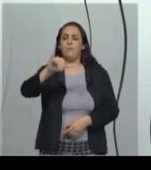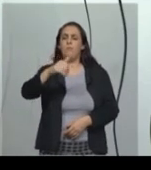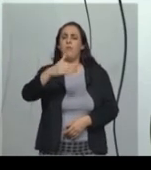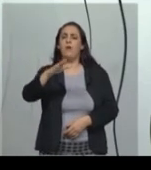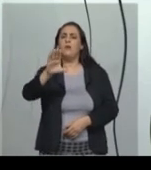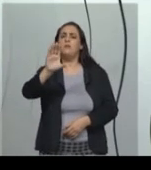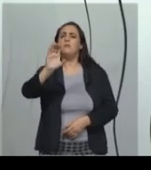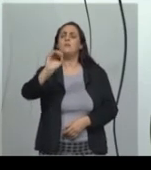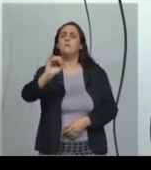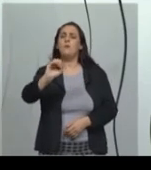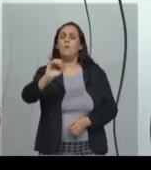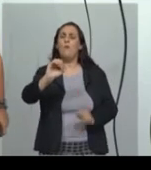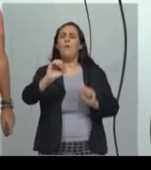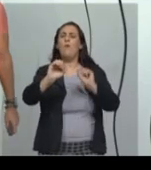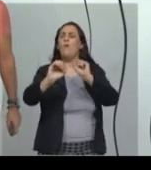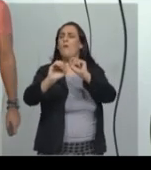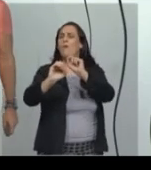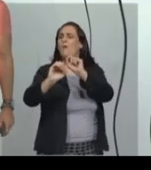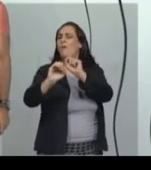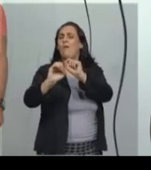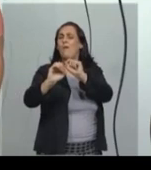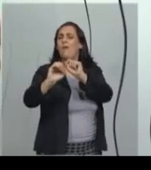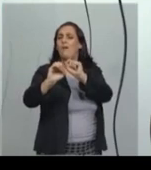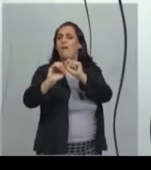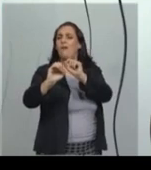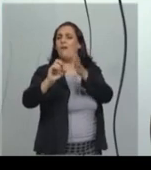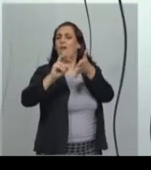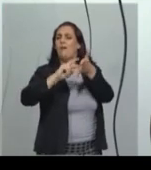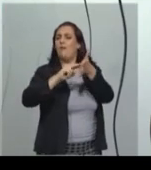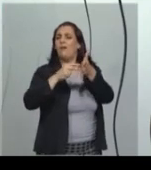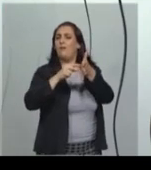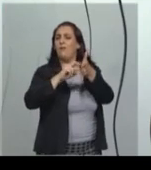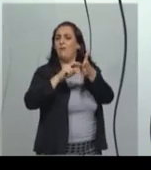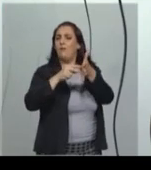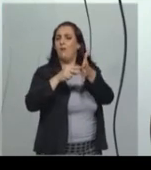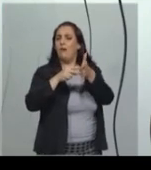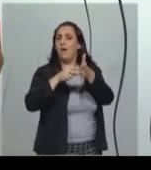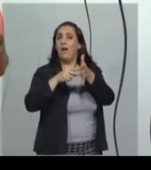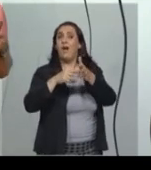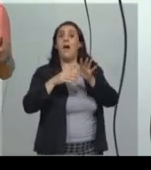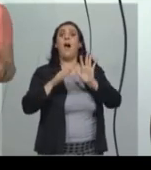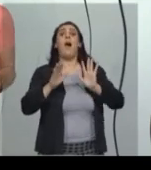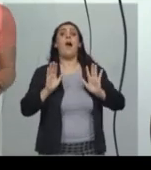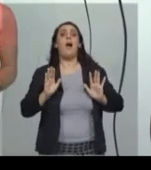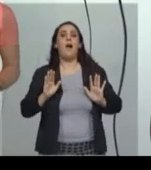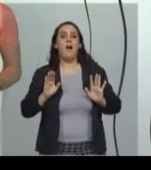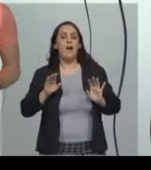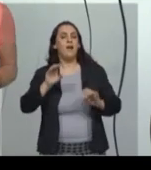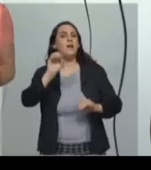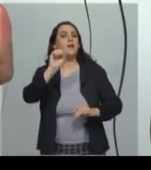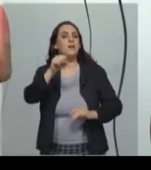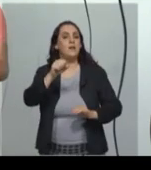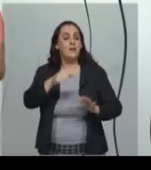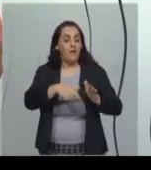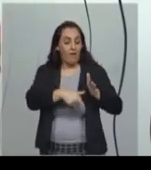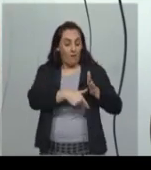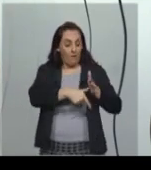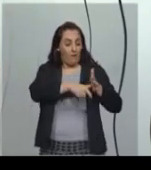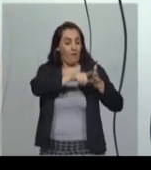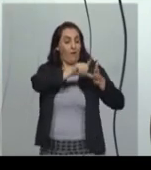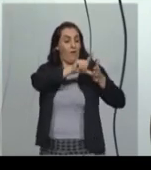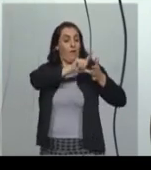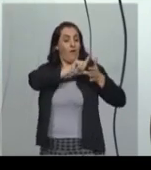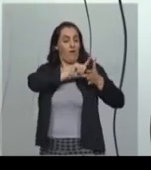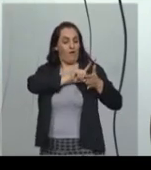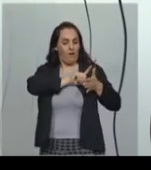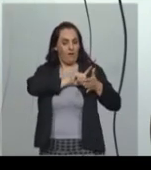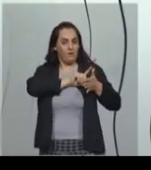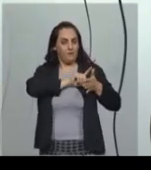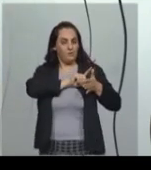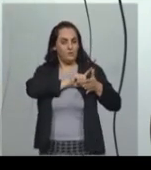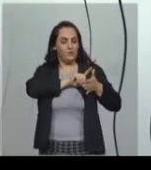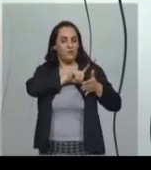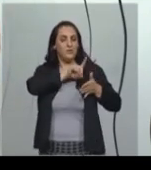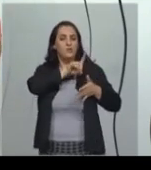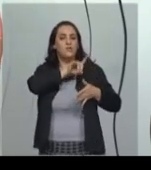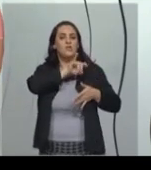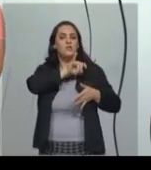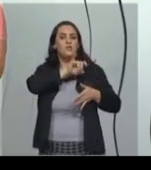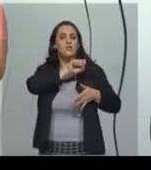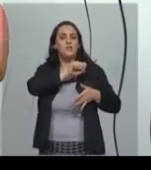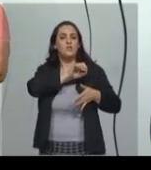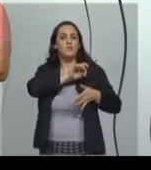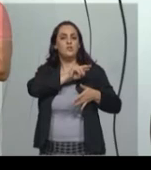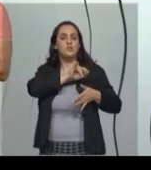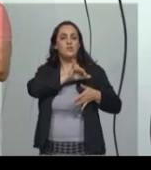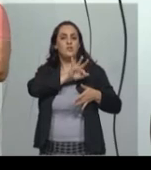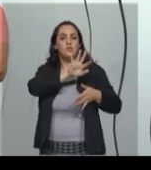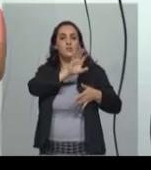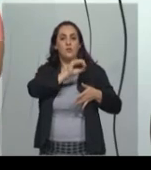O que é uma cidade emancipada? É a cidade que era distrito e se torna sede. Então, ela deixa de ser cidade e